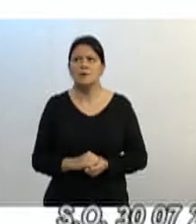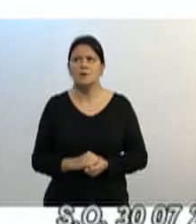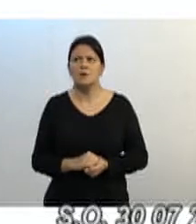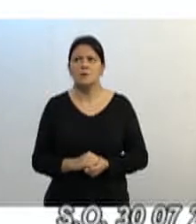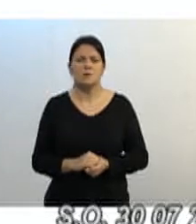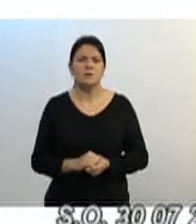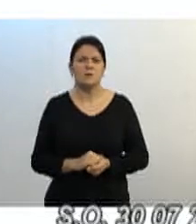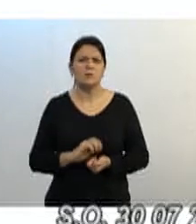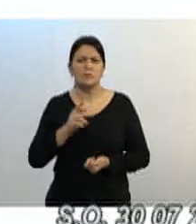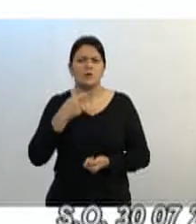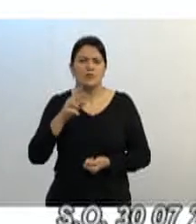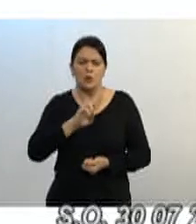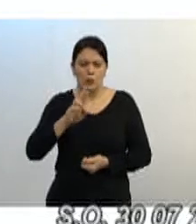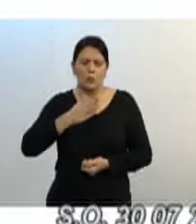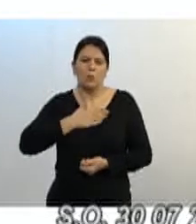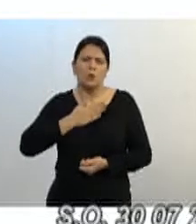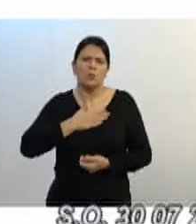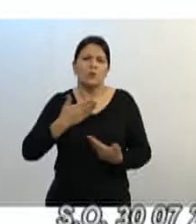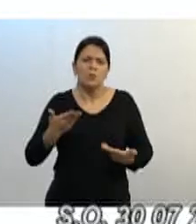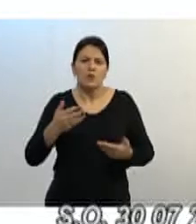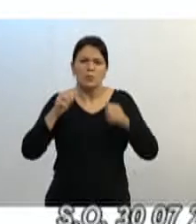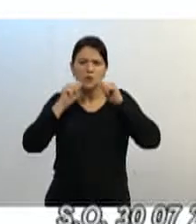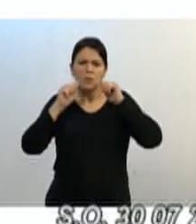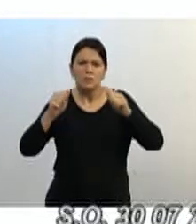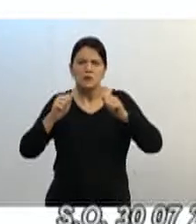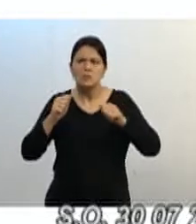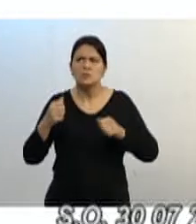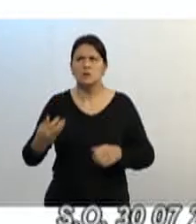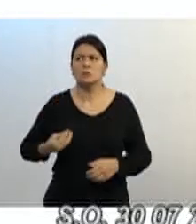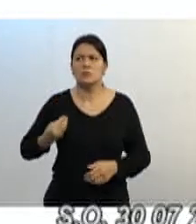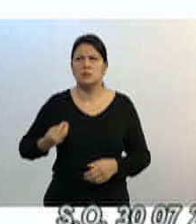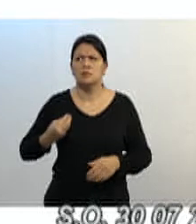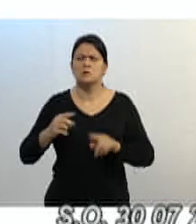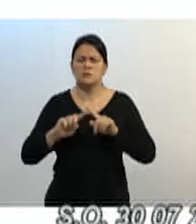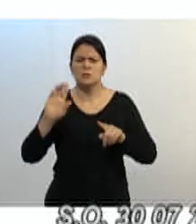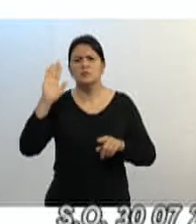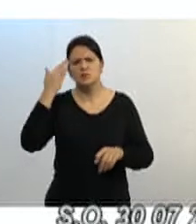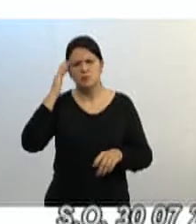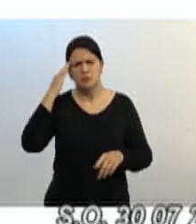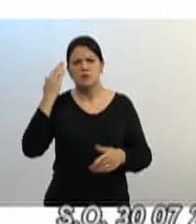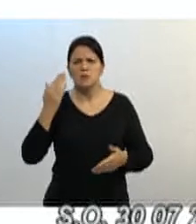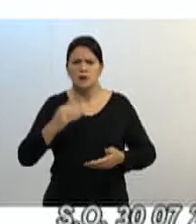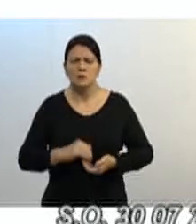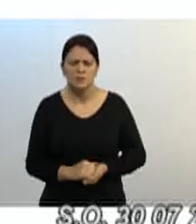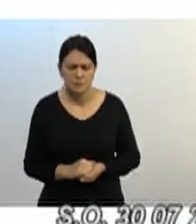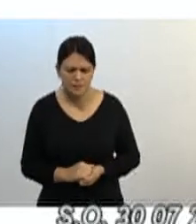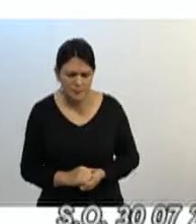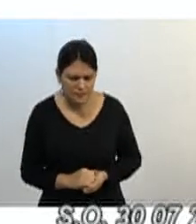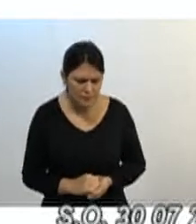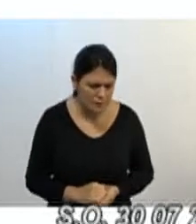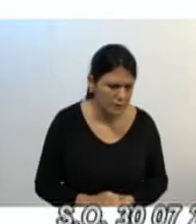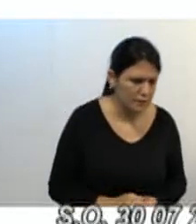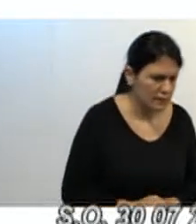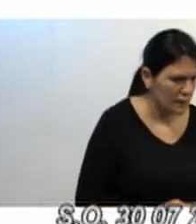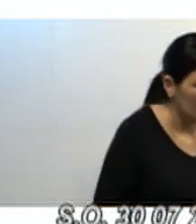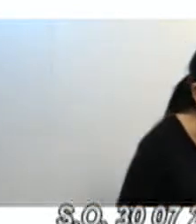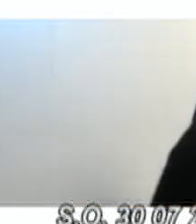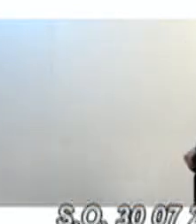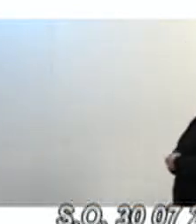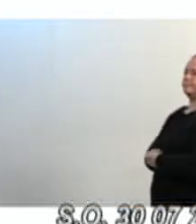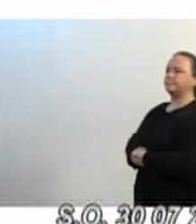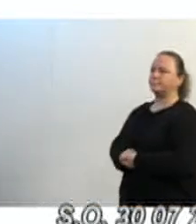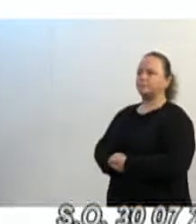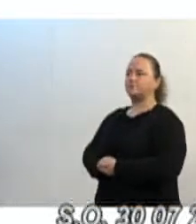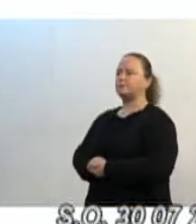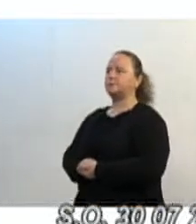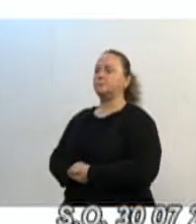cacitou o nome desse vereador e do assessor dele, que estava presente. Mas eu entendo perfeitamente a sua experiência de sete mandatos, a gente sabe perfeitamente como é que o